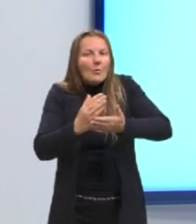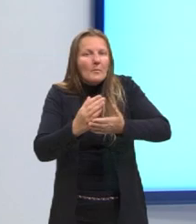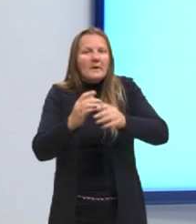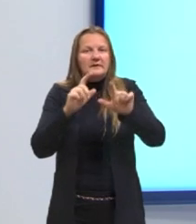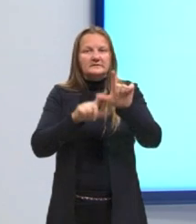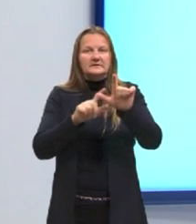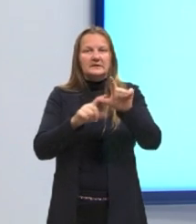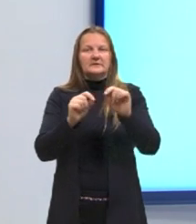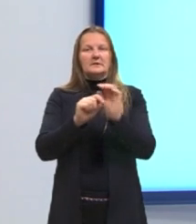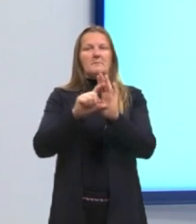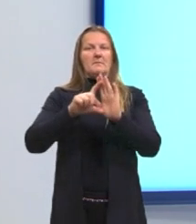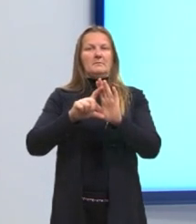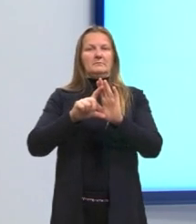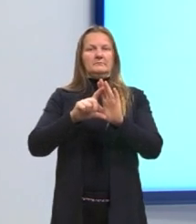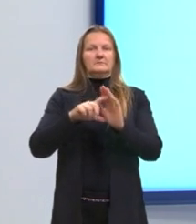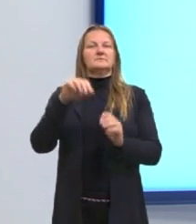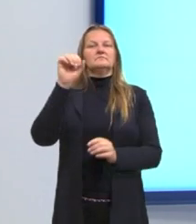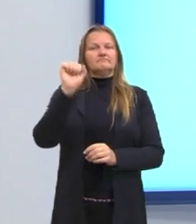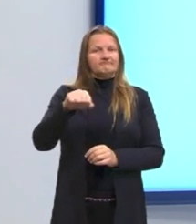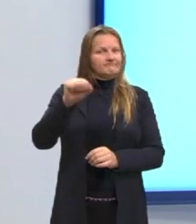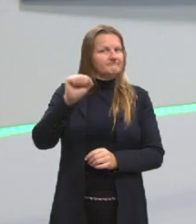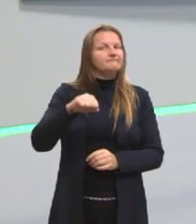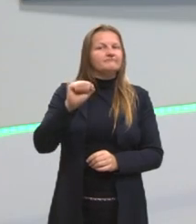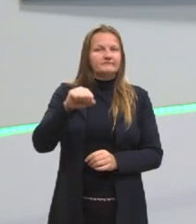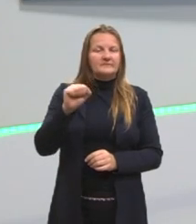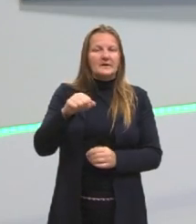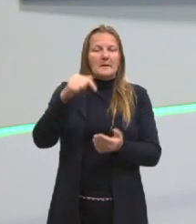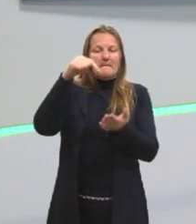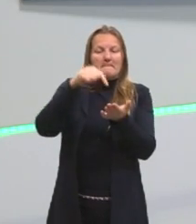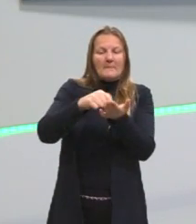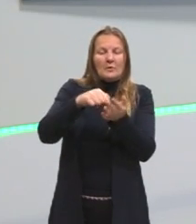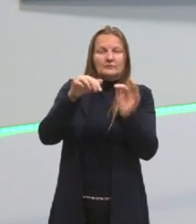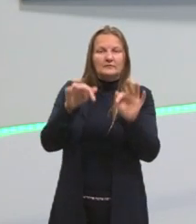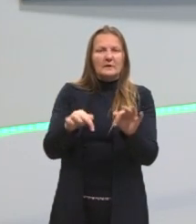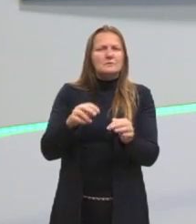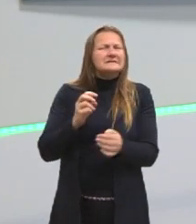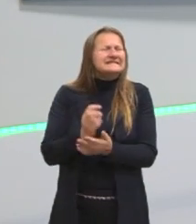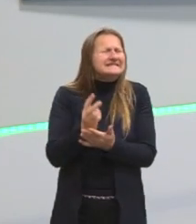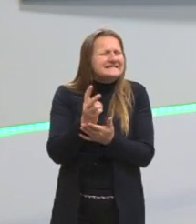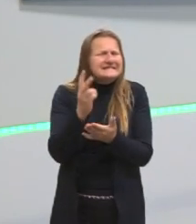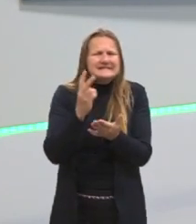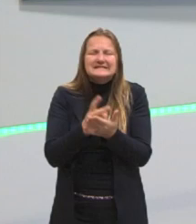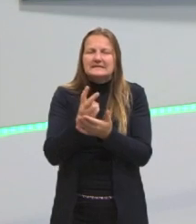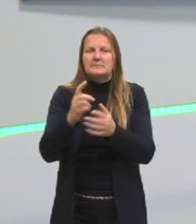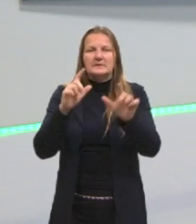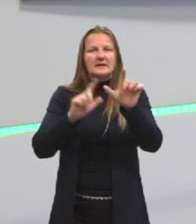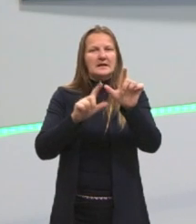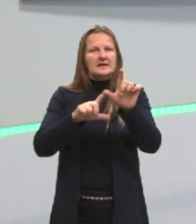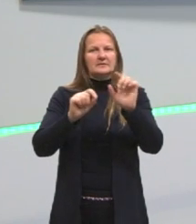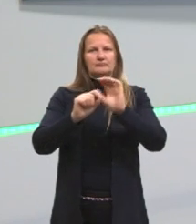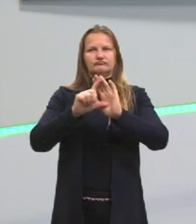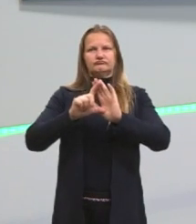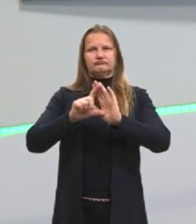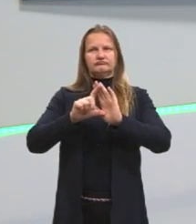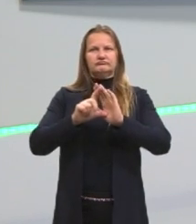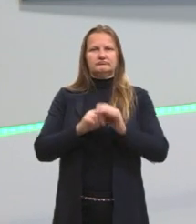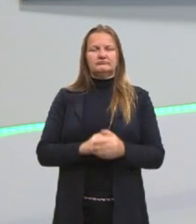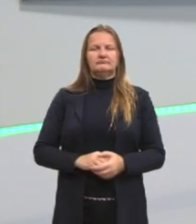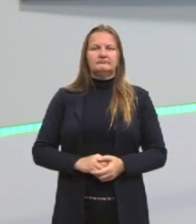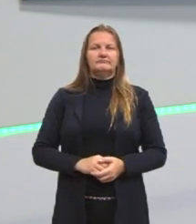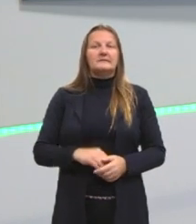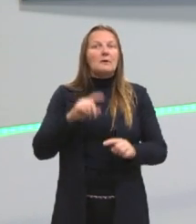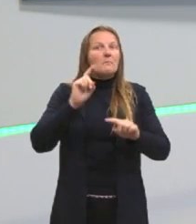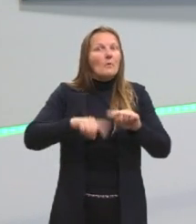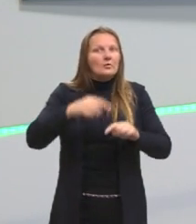parágrafo. Eu vou colocar letra maiúscula? Sim. Depois de ponto final, sempre vai ter a letra maiúscula. E